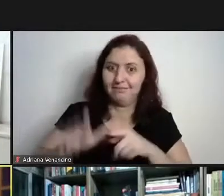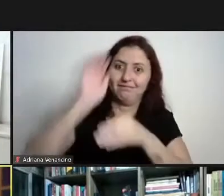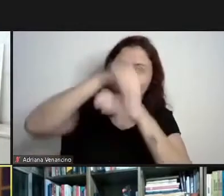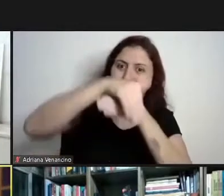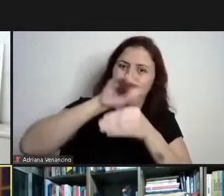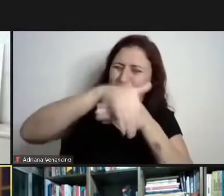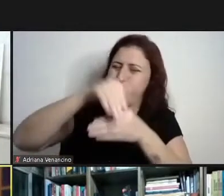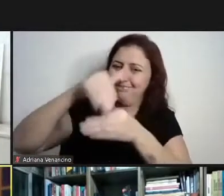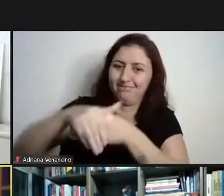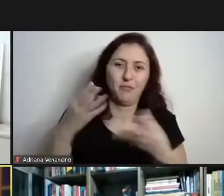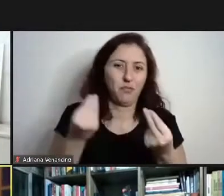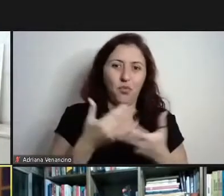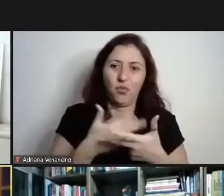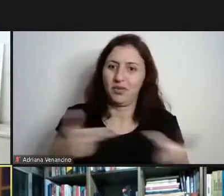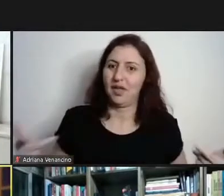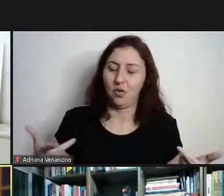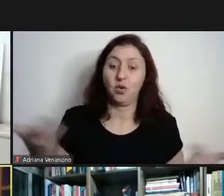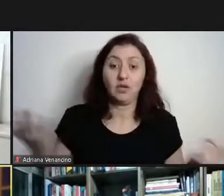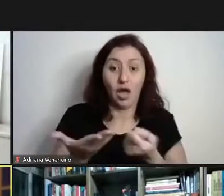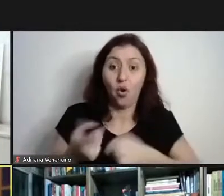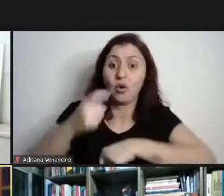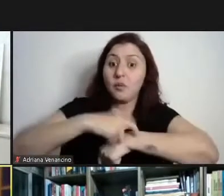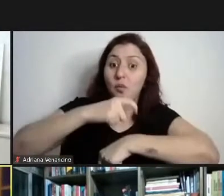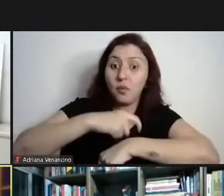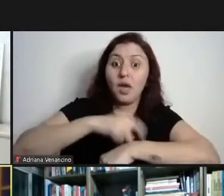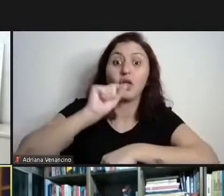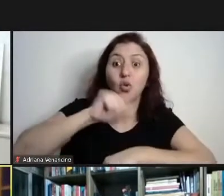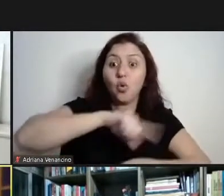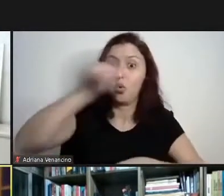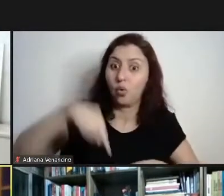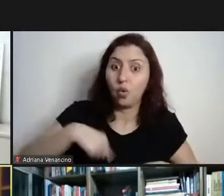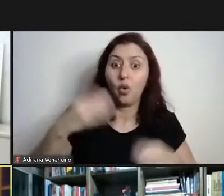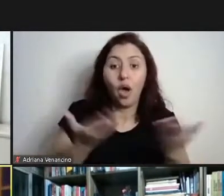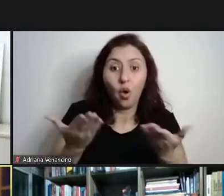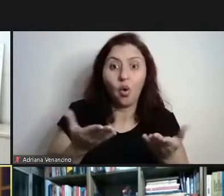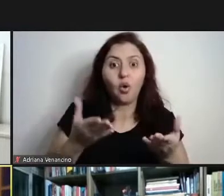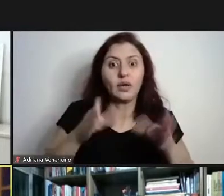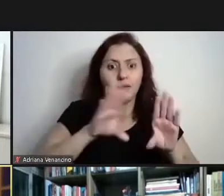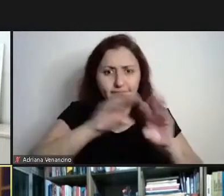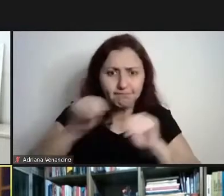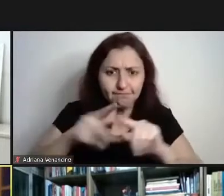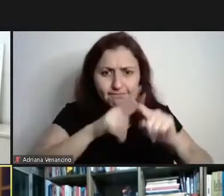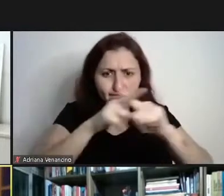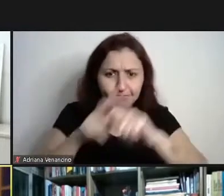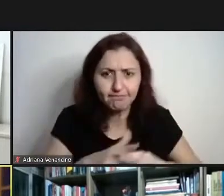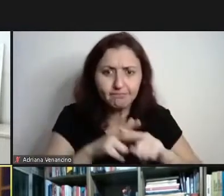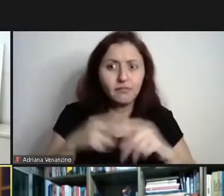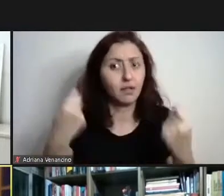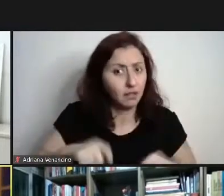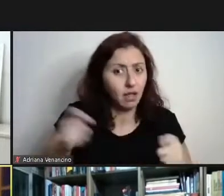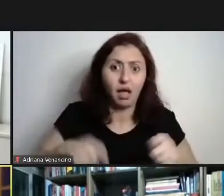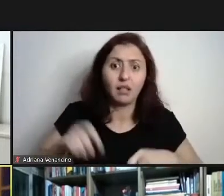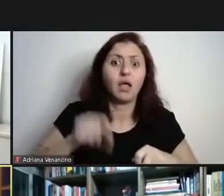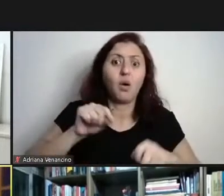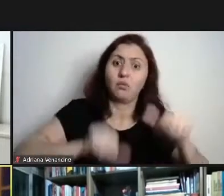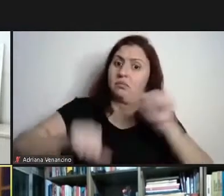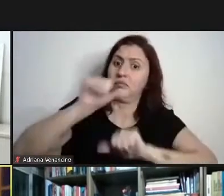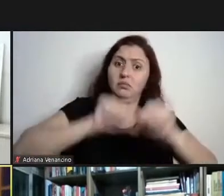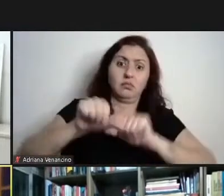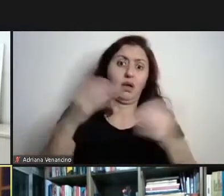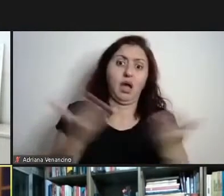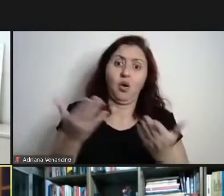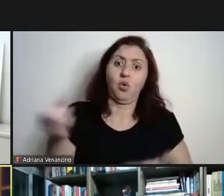na hora de nós começarmos a mexer com isso tudo e promover uma outra sociedade, que seja num momento como esse, né.